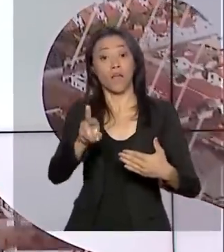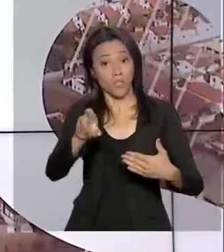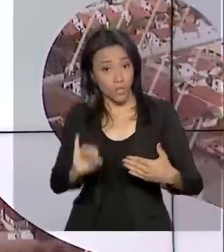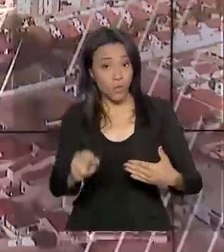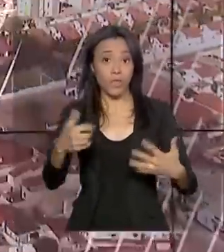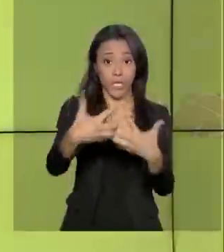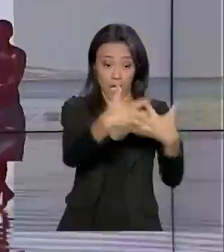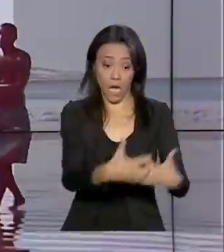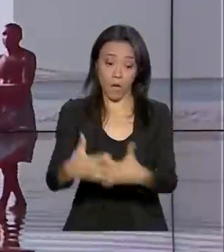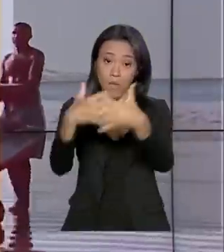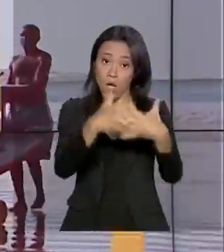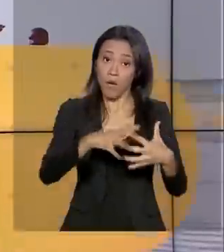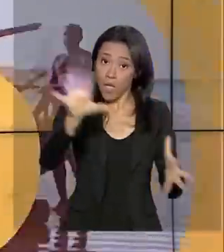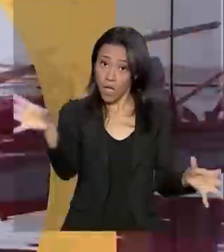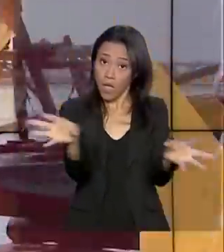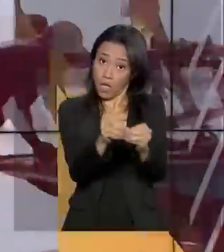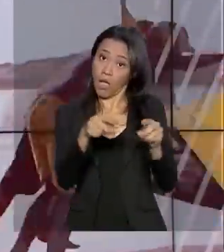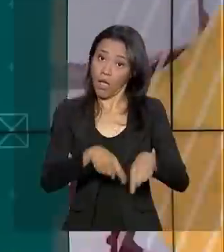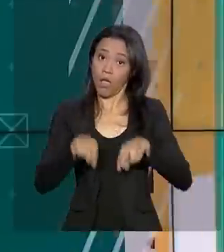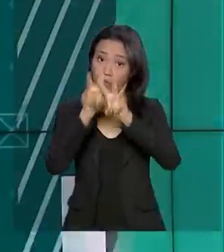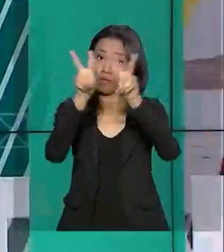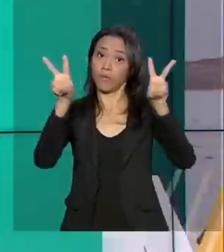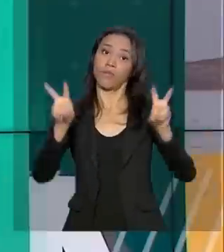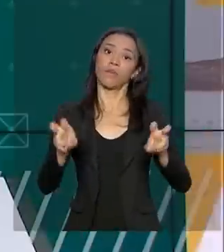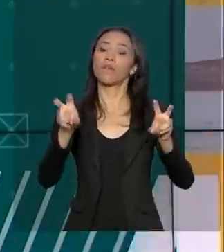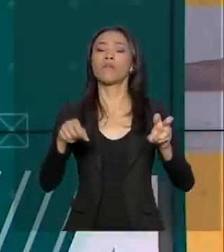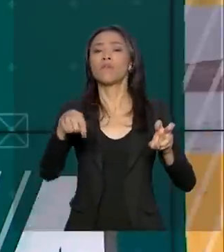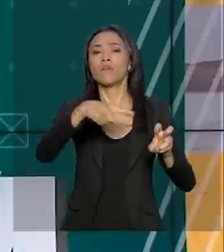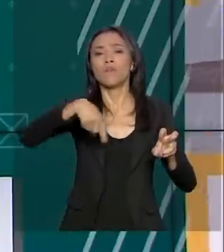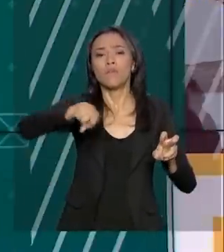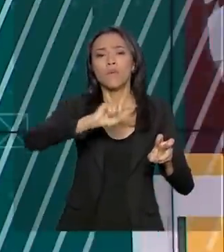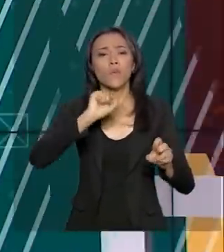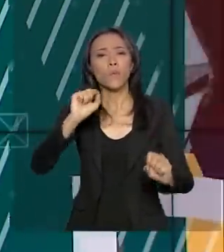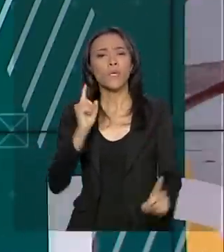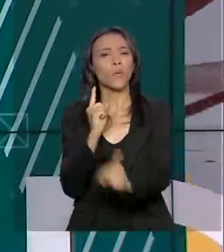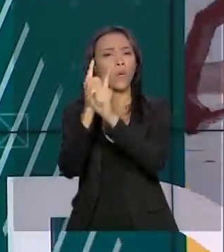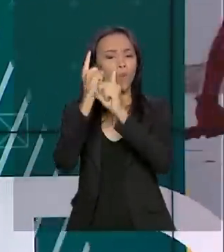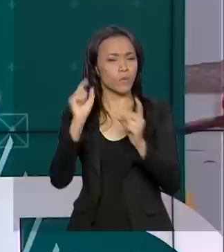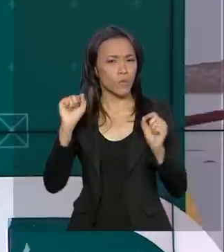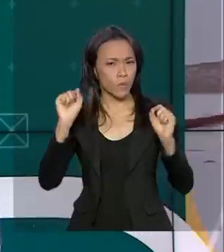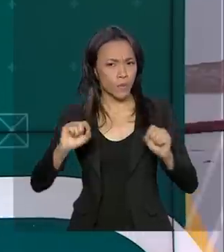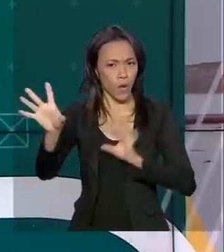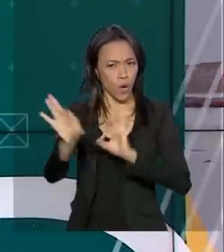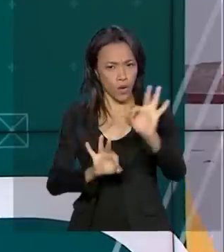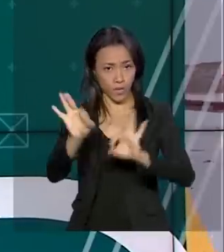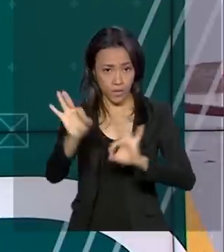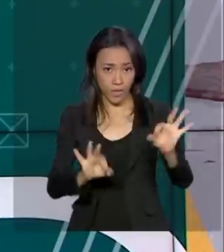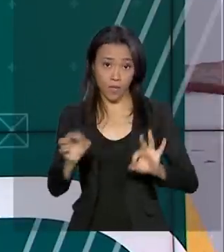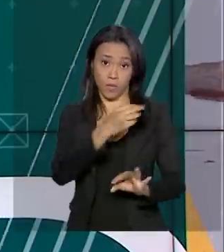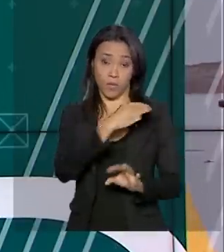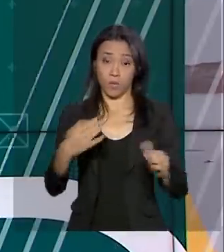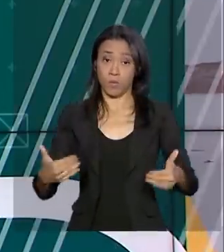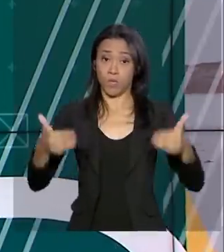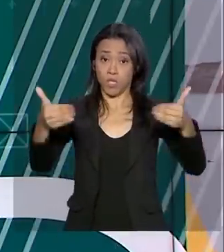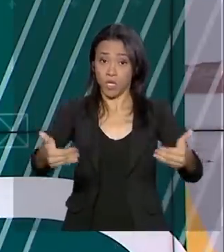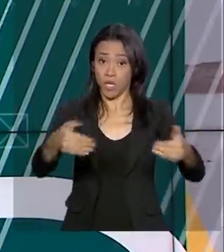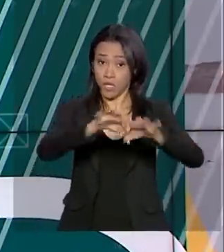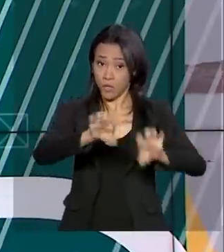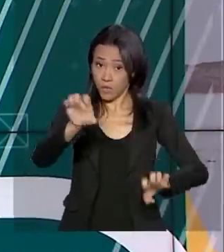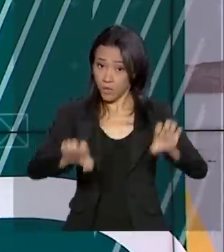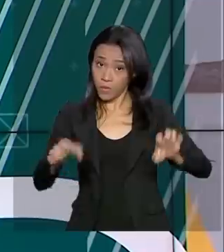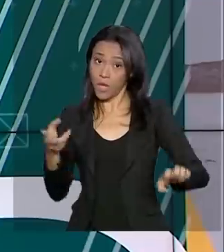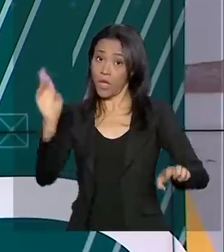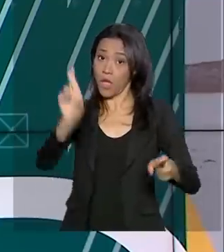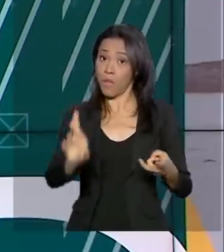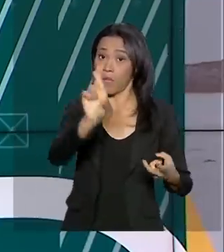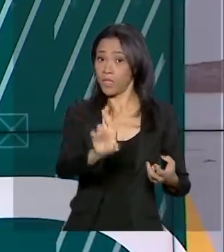Assuntos do Fórum Permanente para o Transporte Rodoviário de Carga. Um encontro realizado pelo Ministério da Infraestrutura, que reúne representantes